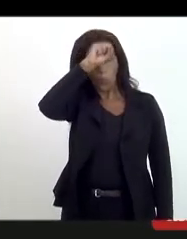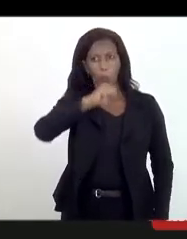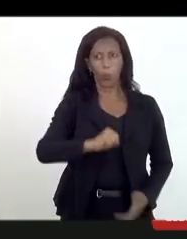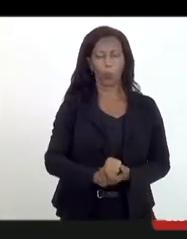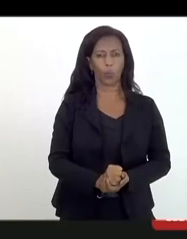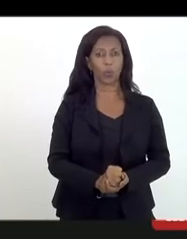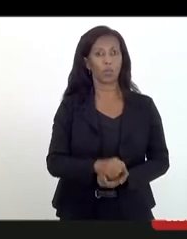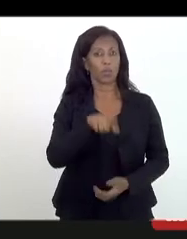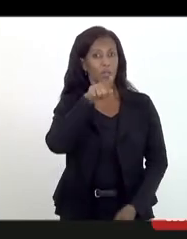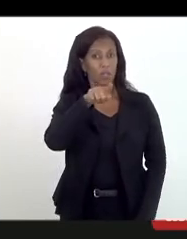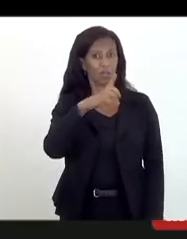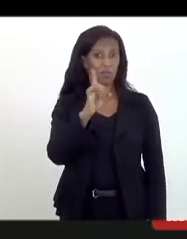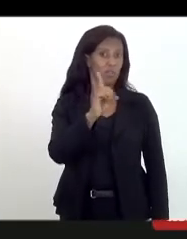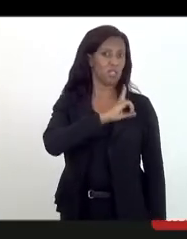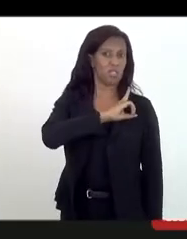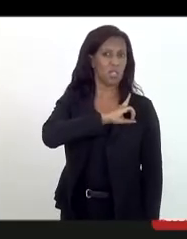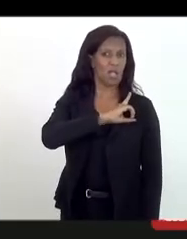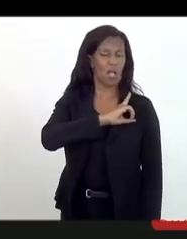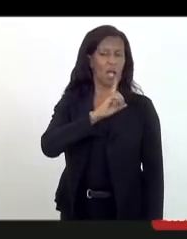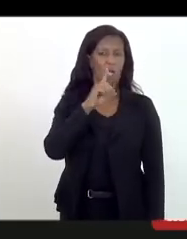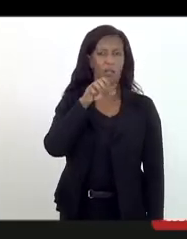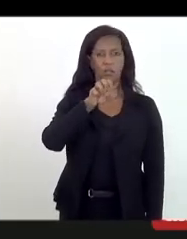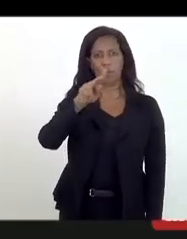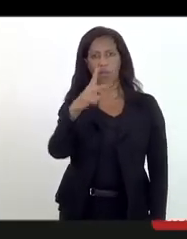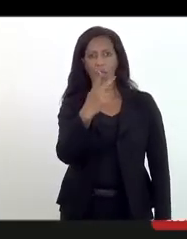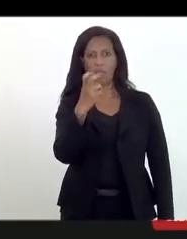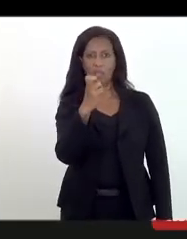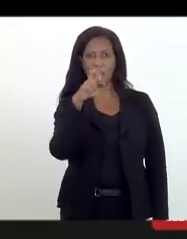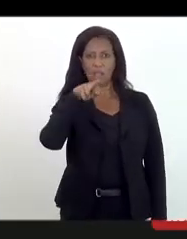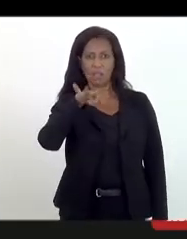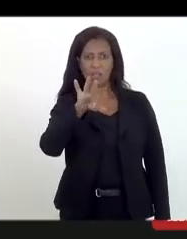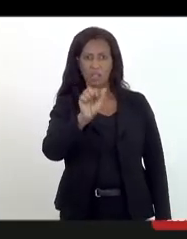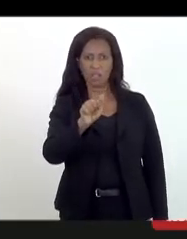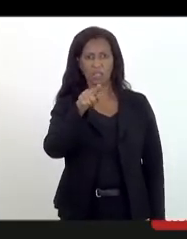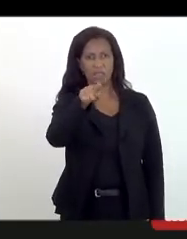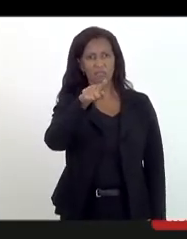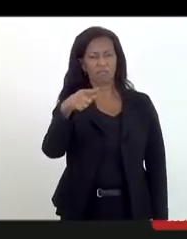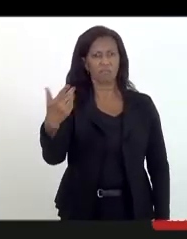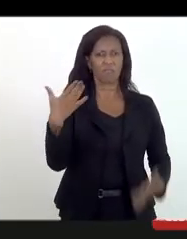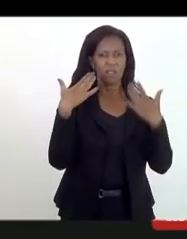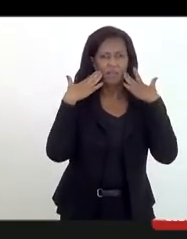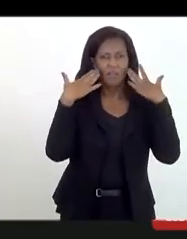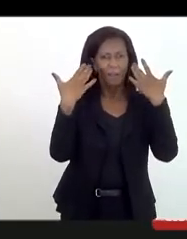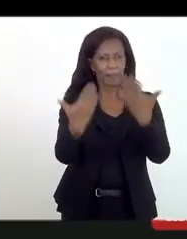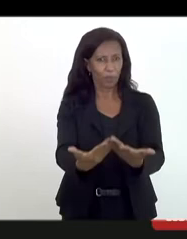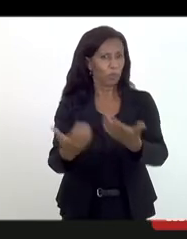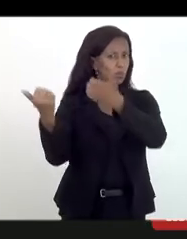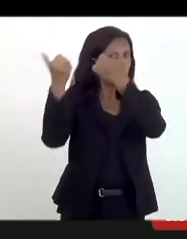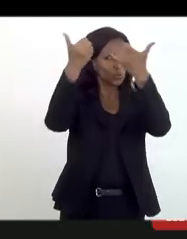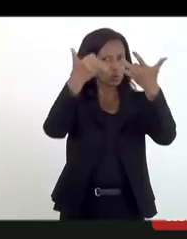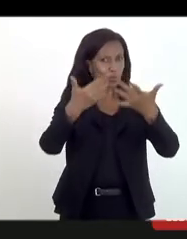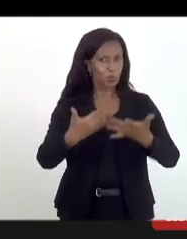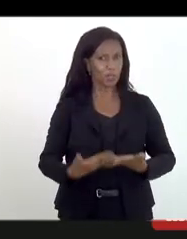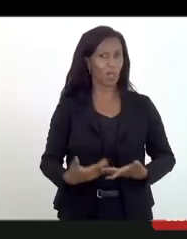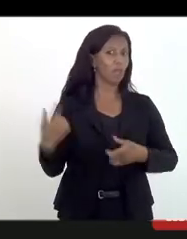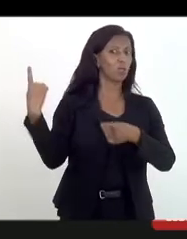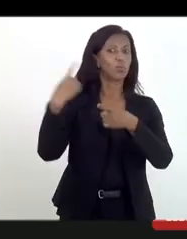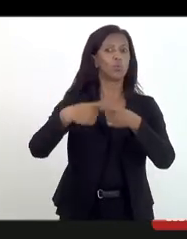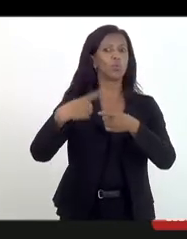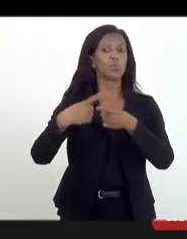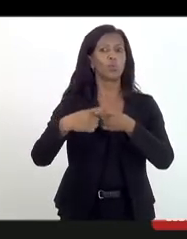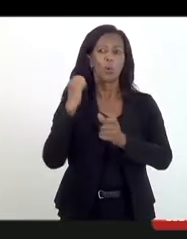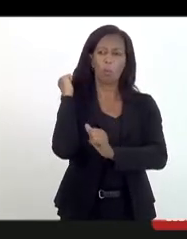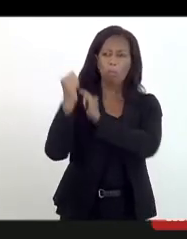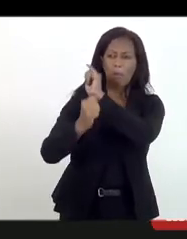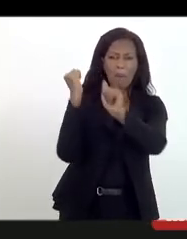E você, delegado Henrique Pessoa, tu era pra estar falando, vindo a público aqui, explicar do porquê tu matou